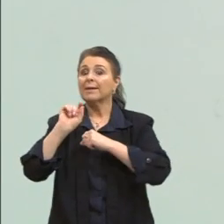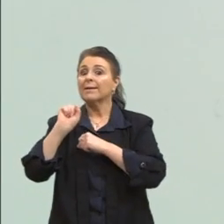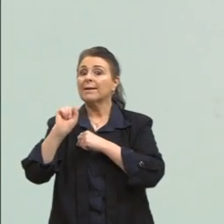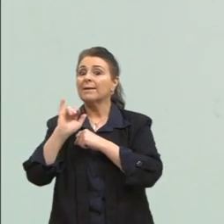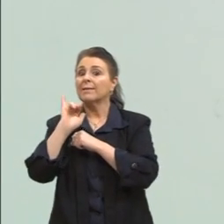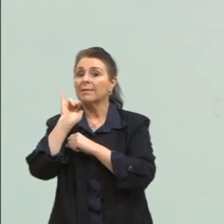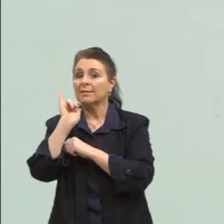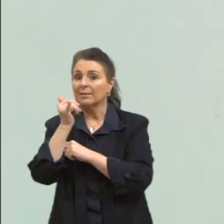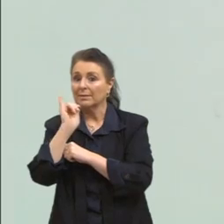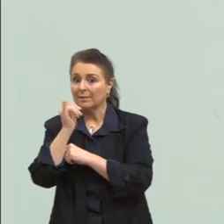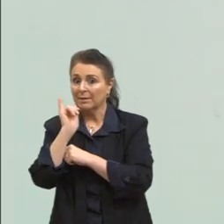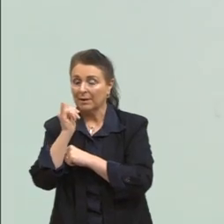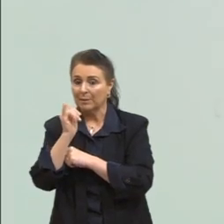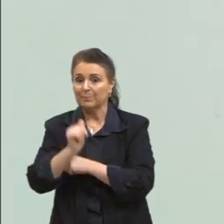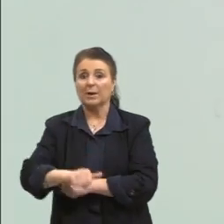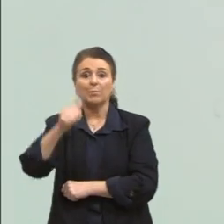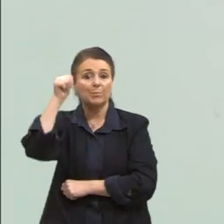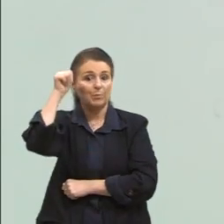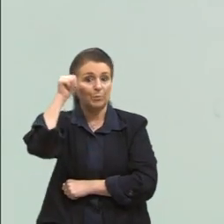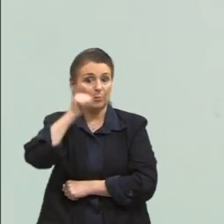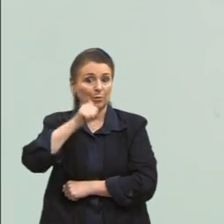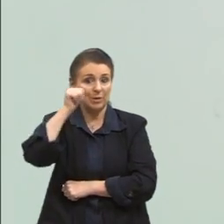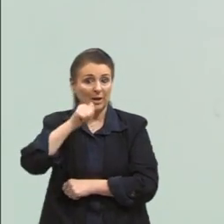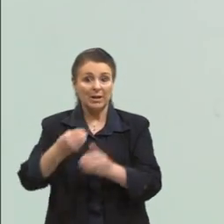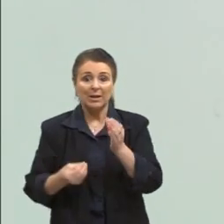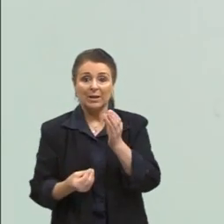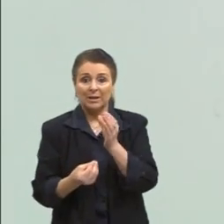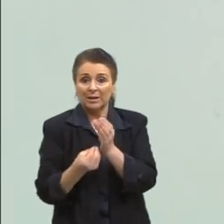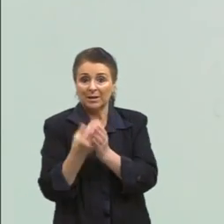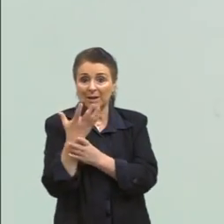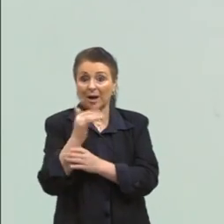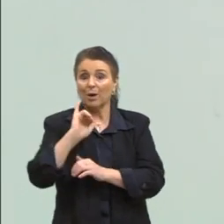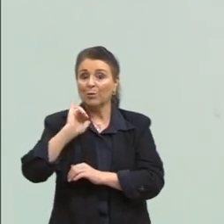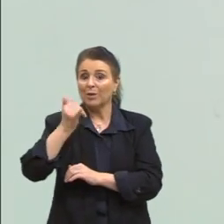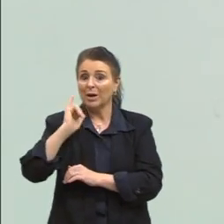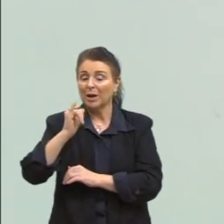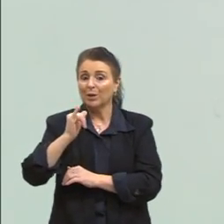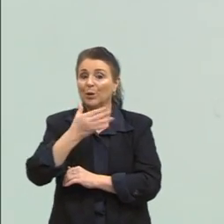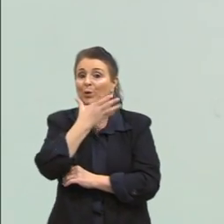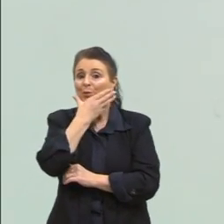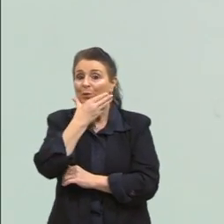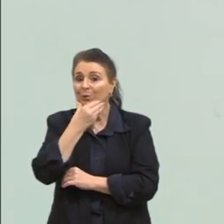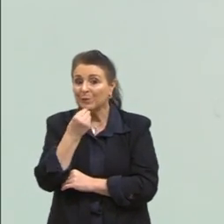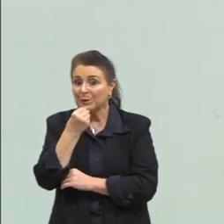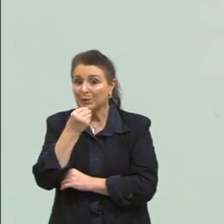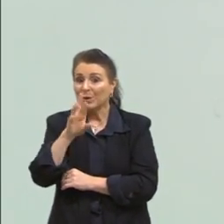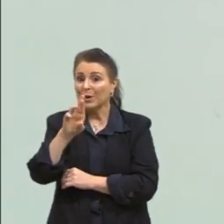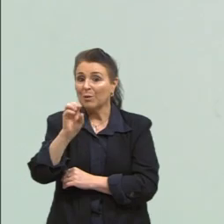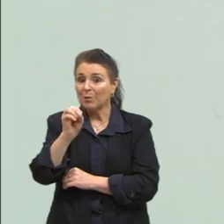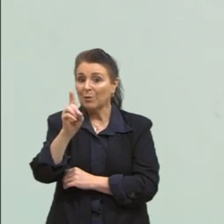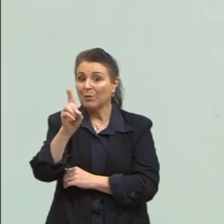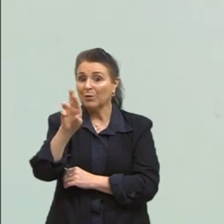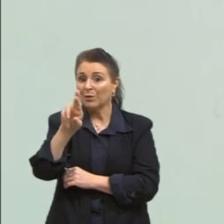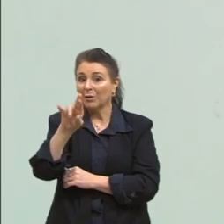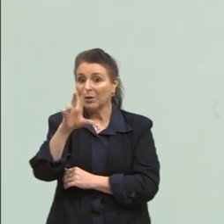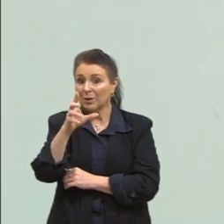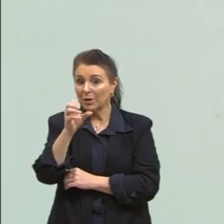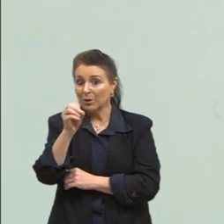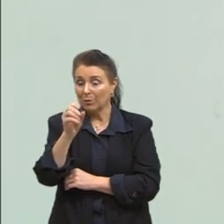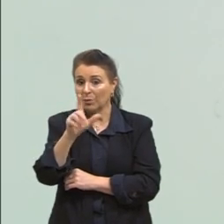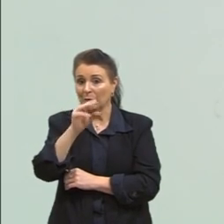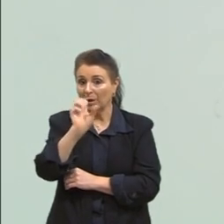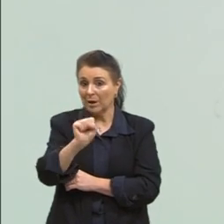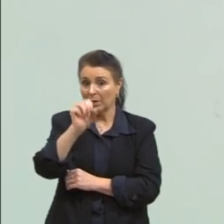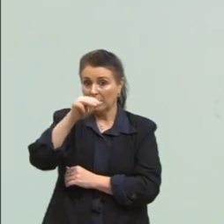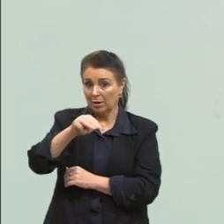uma autora feminina que cria um narrador masculino, que é o Rodrigo SM. E vai tratar de toda a trajetória,